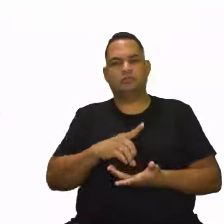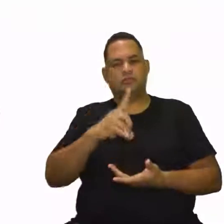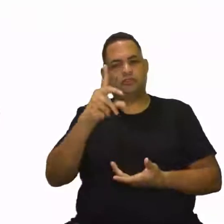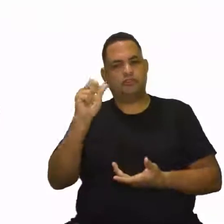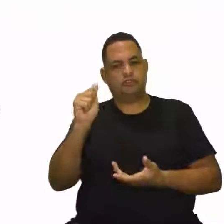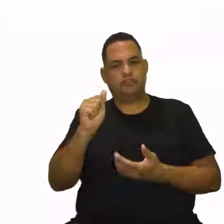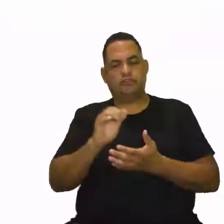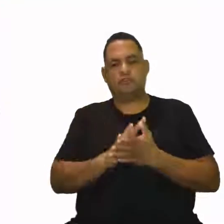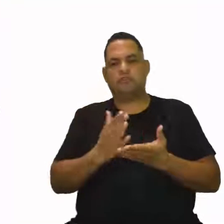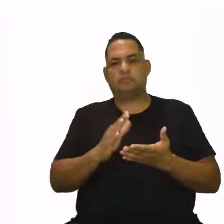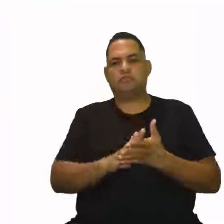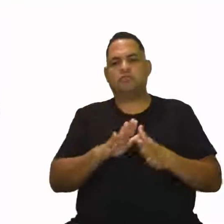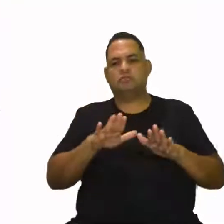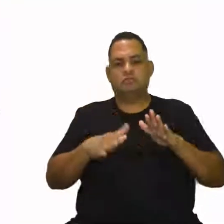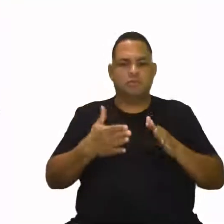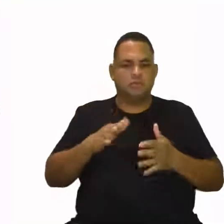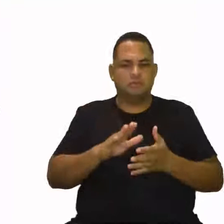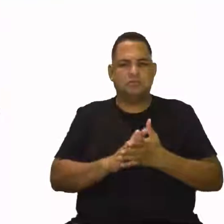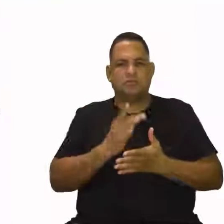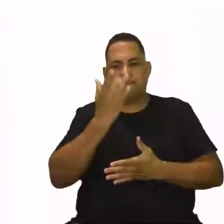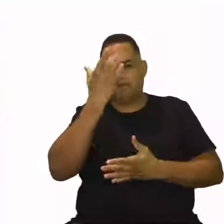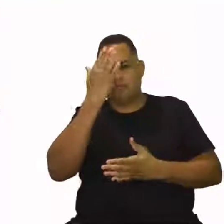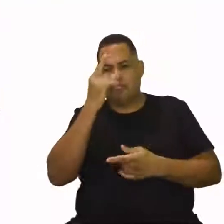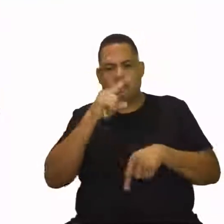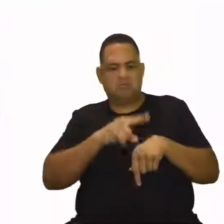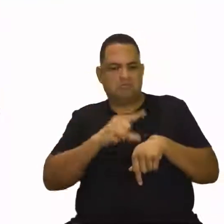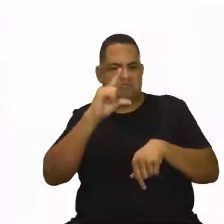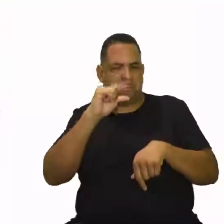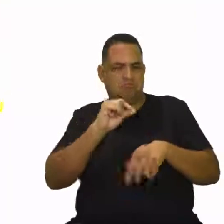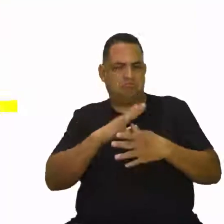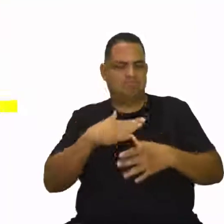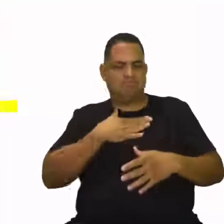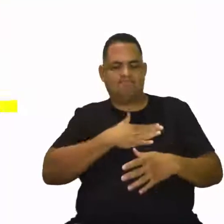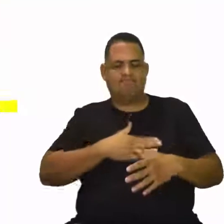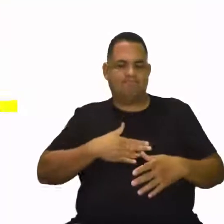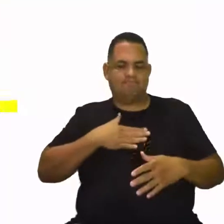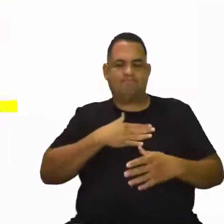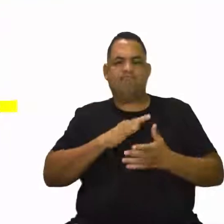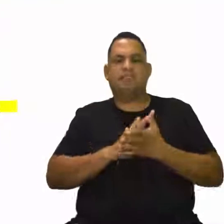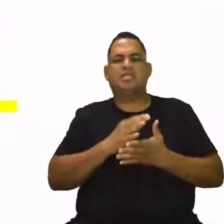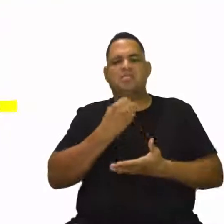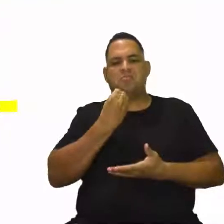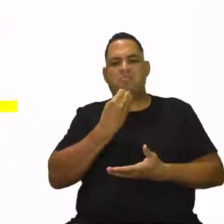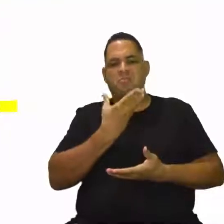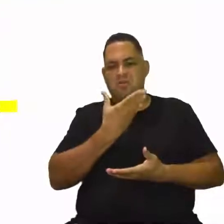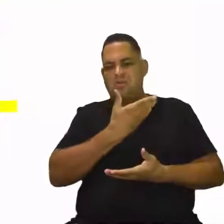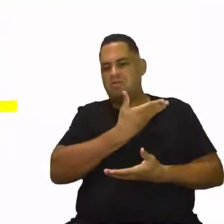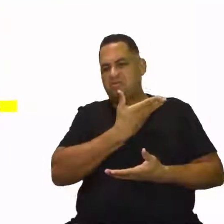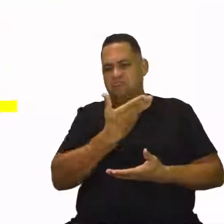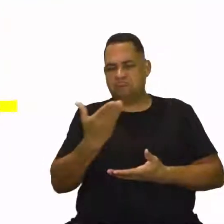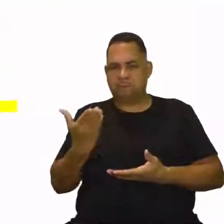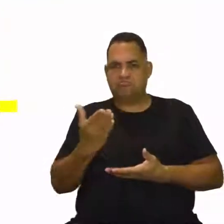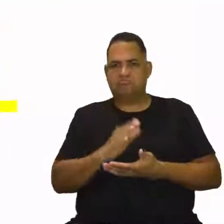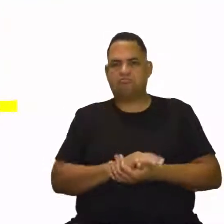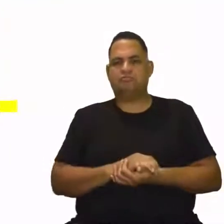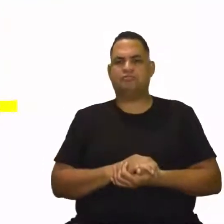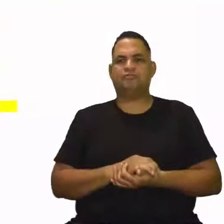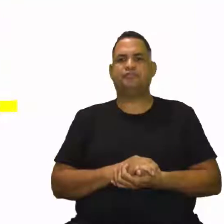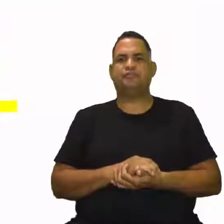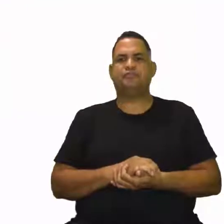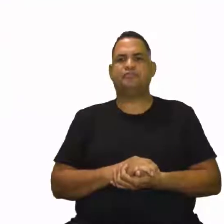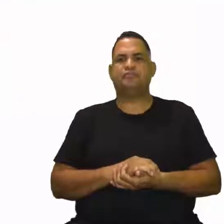moderada, de forma fácil, curta, prazerosa. E aí vai ter, se beneficiar de mais benefícios ainda.